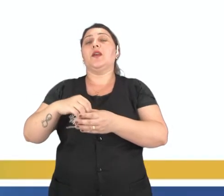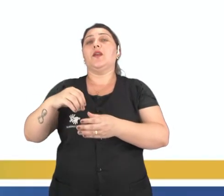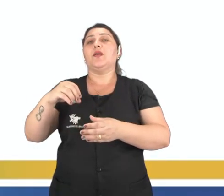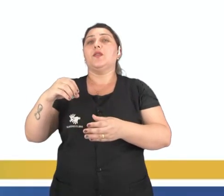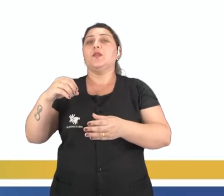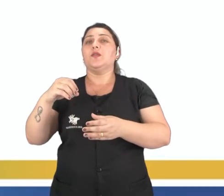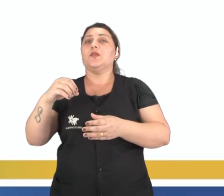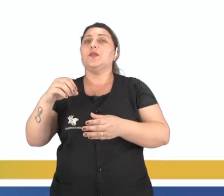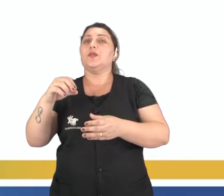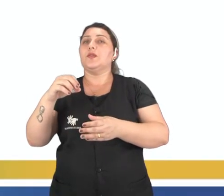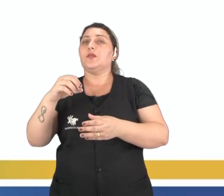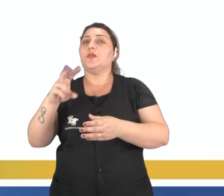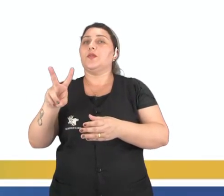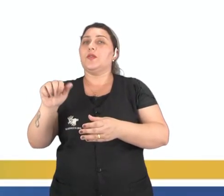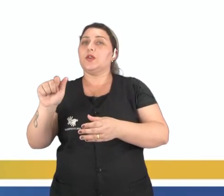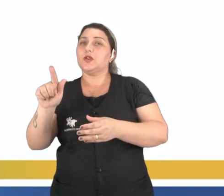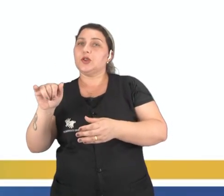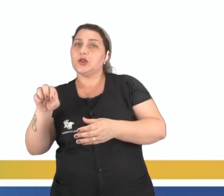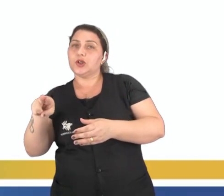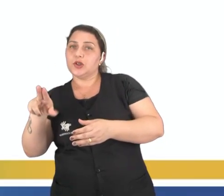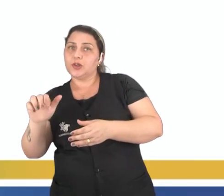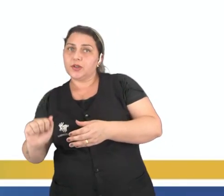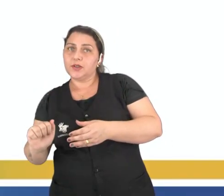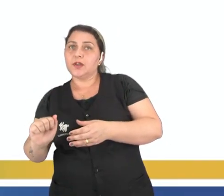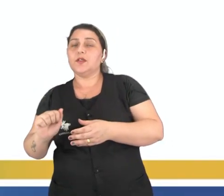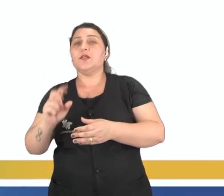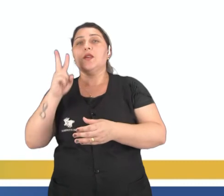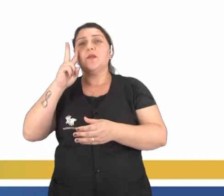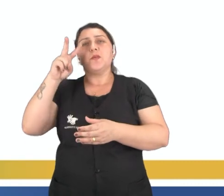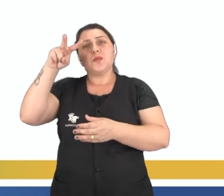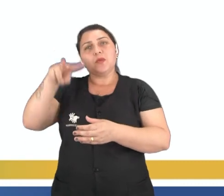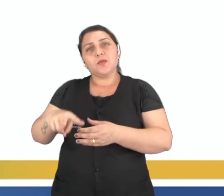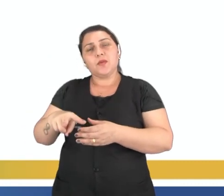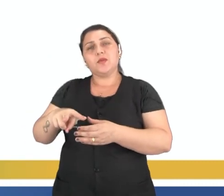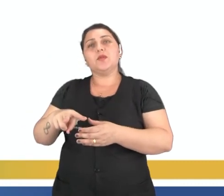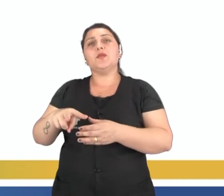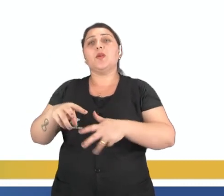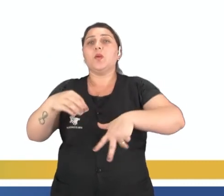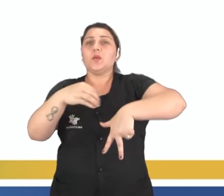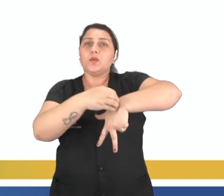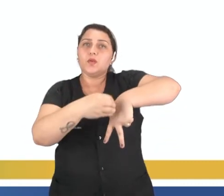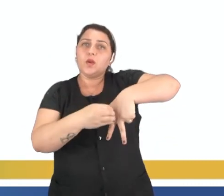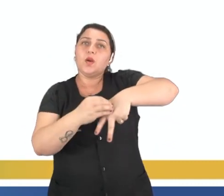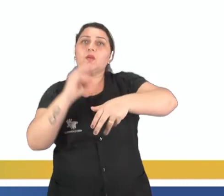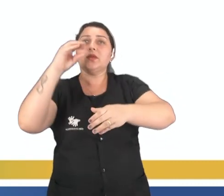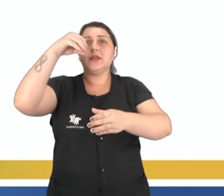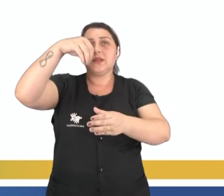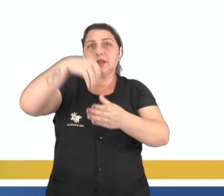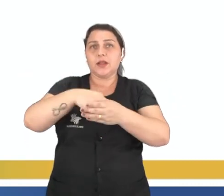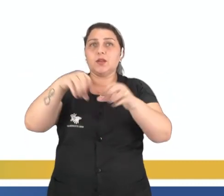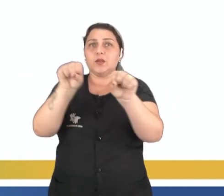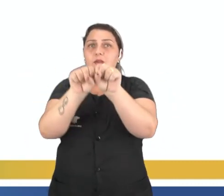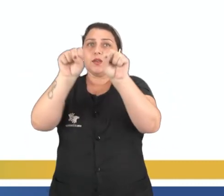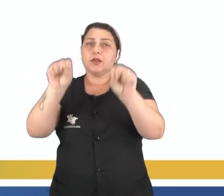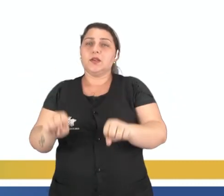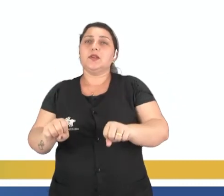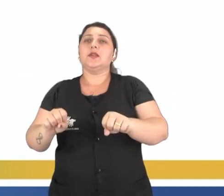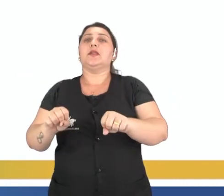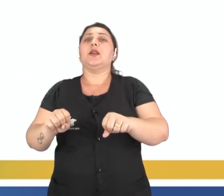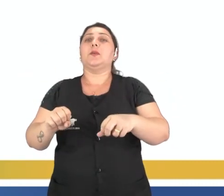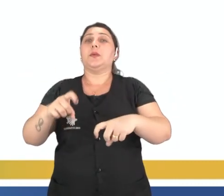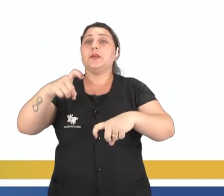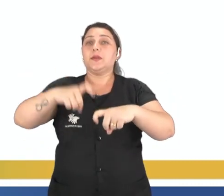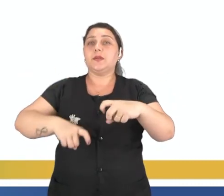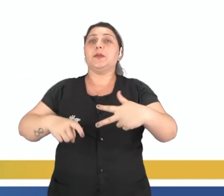útero, ovário e tuba uterina, nós estamos visualizando os órgãos internos do sistema reprodutor feminino,